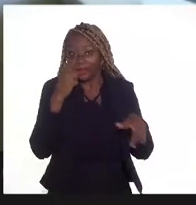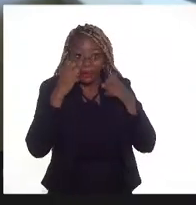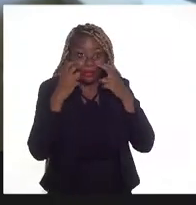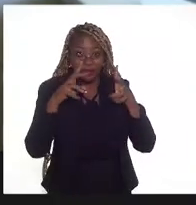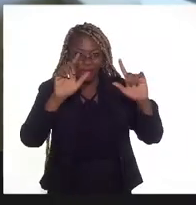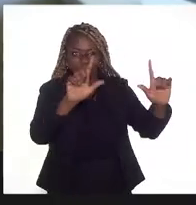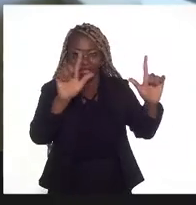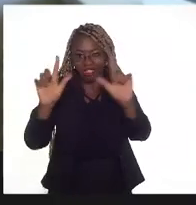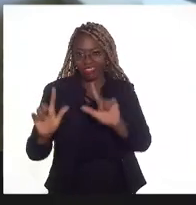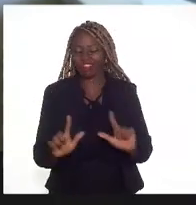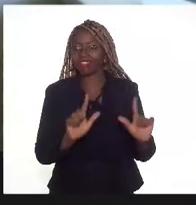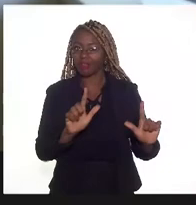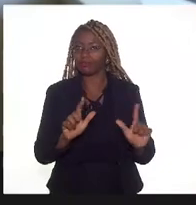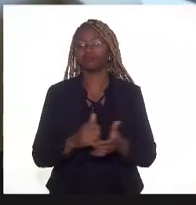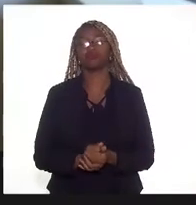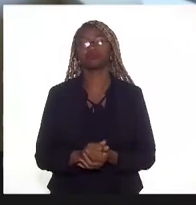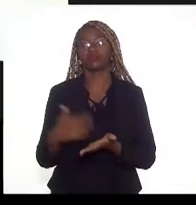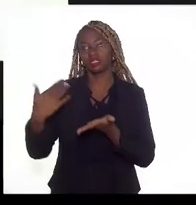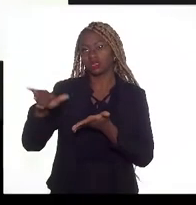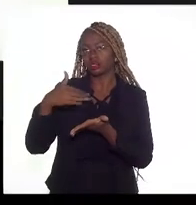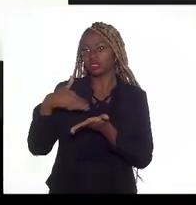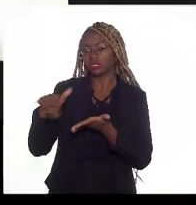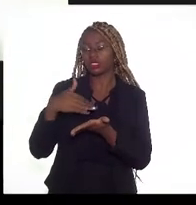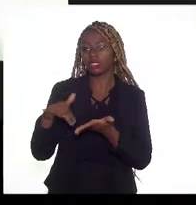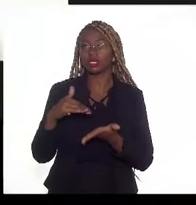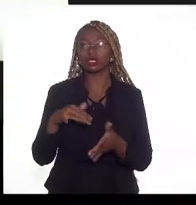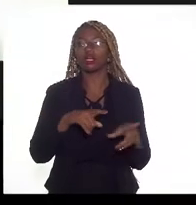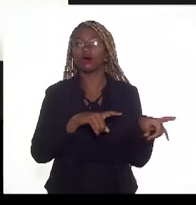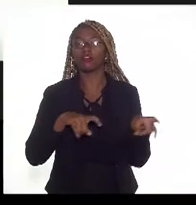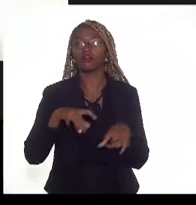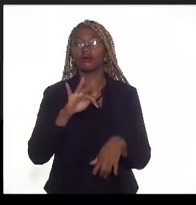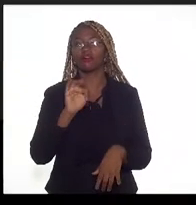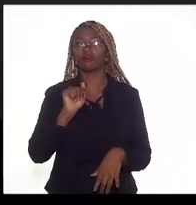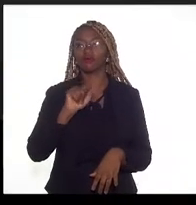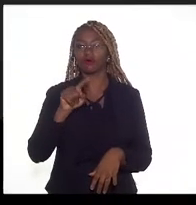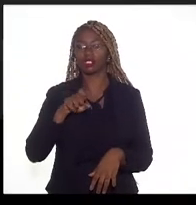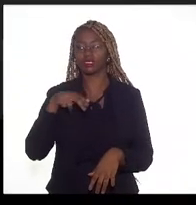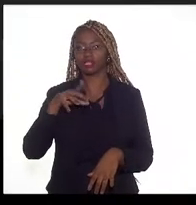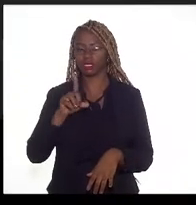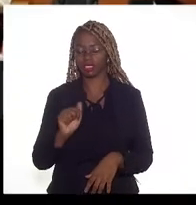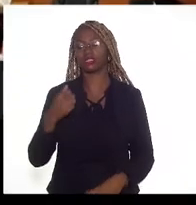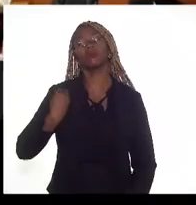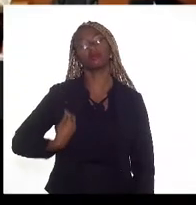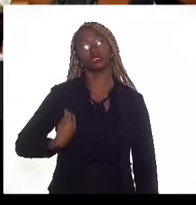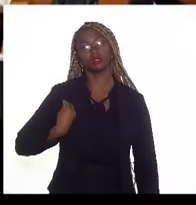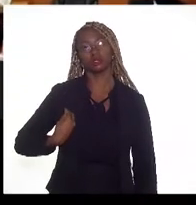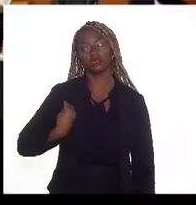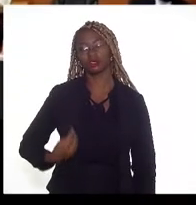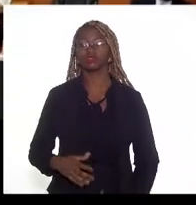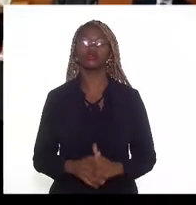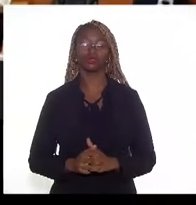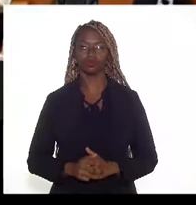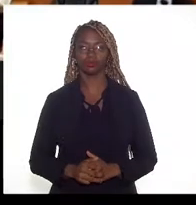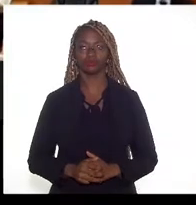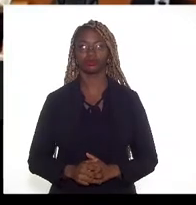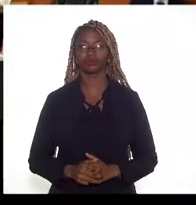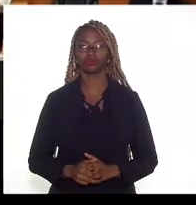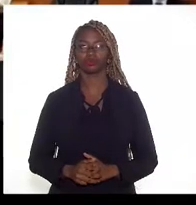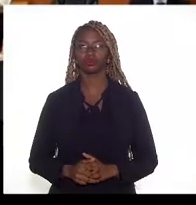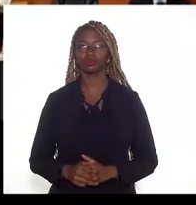A Secretaria de Fazenda, presente. A ONPETRO,